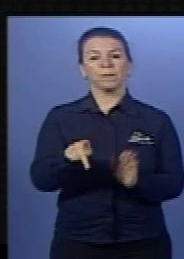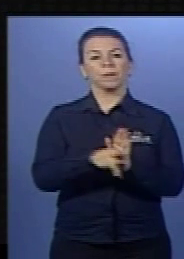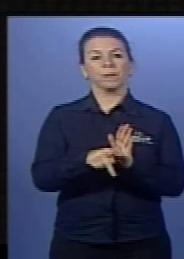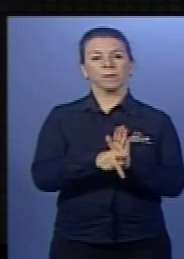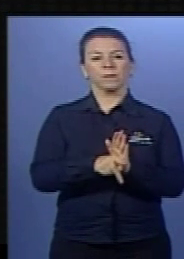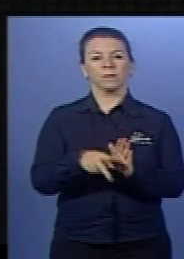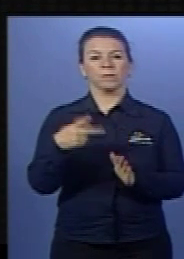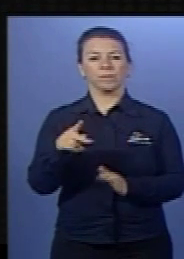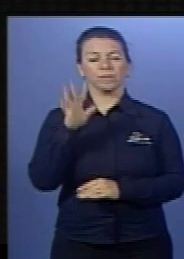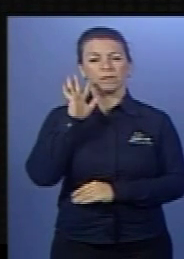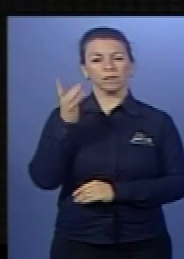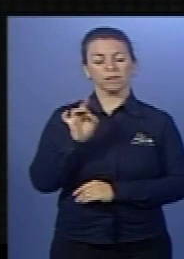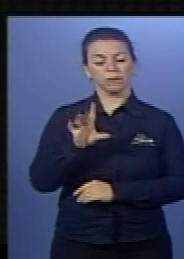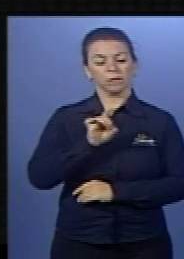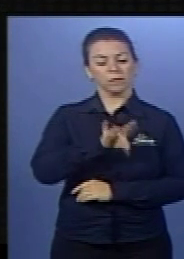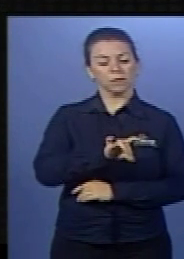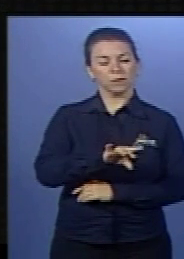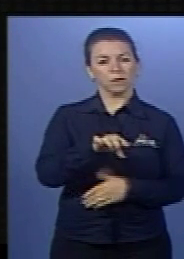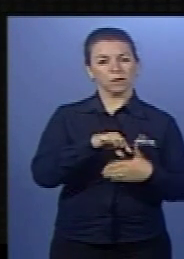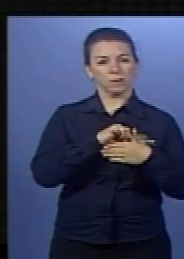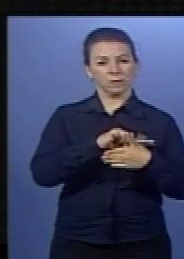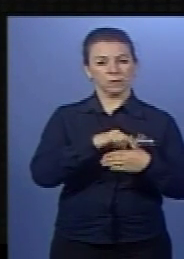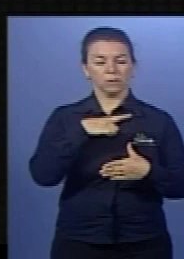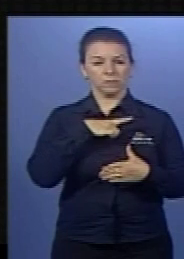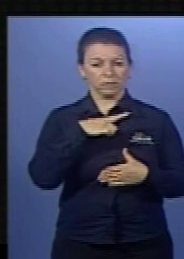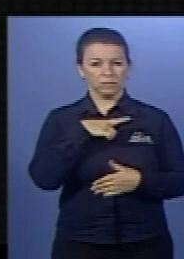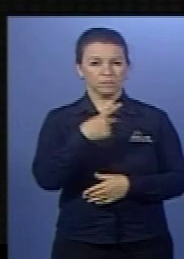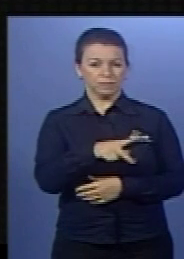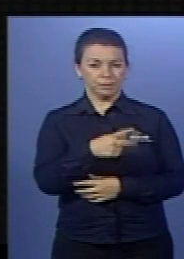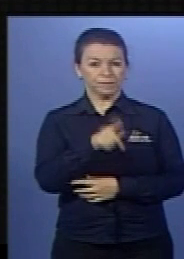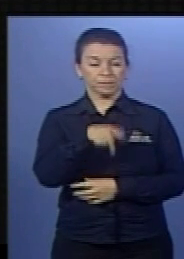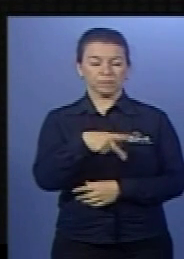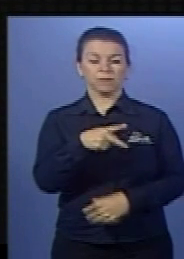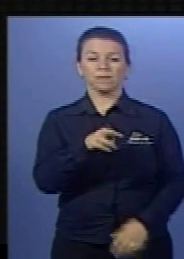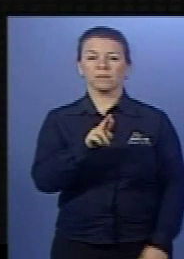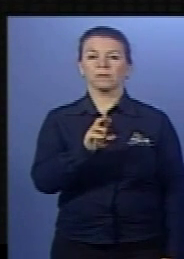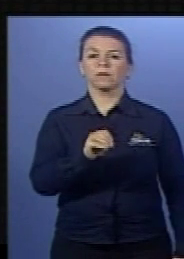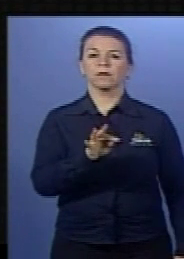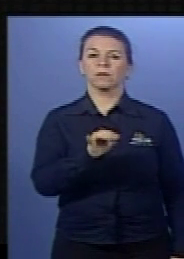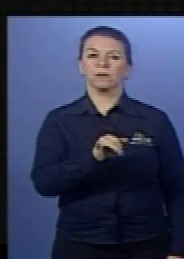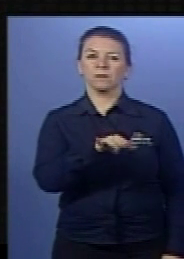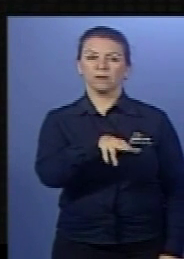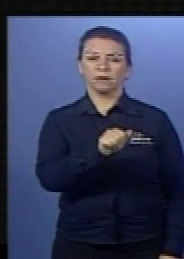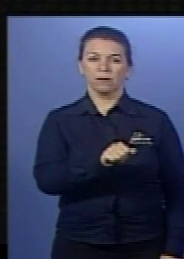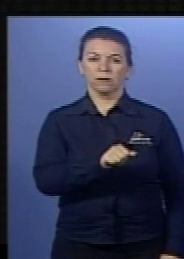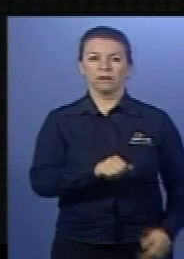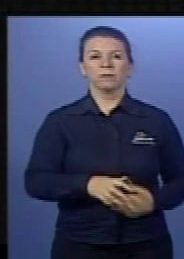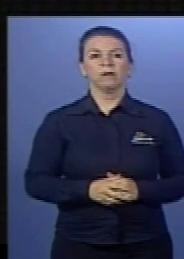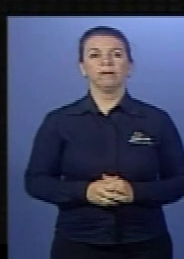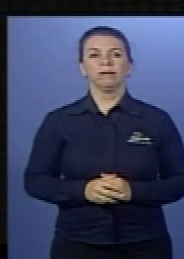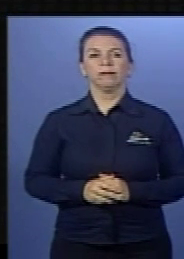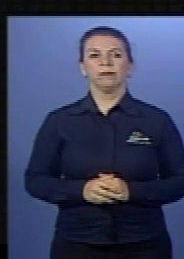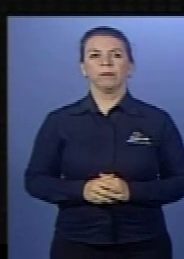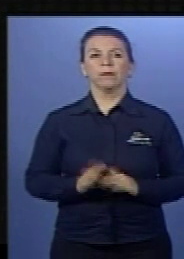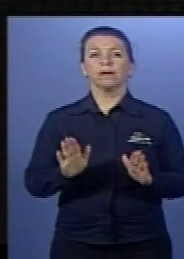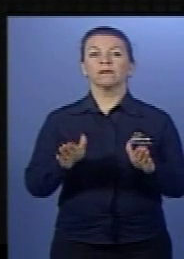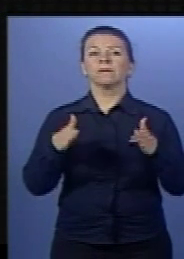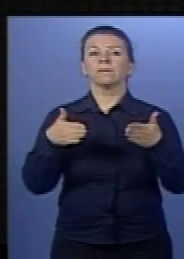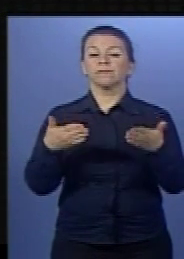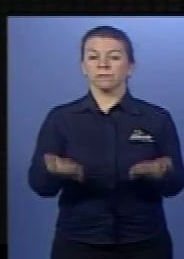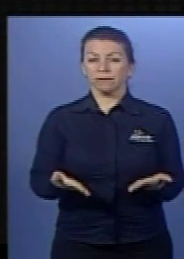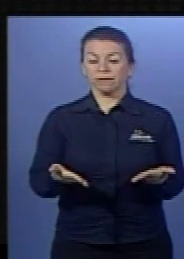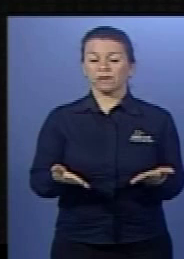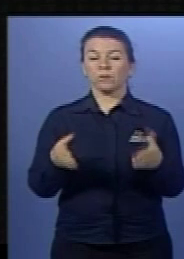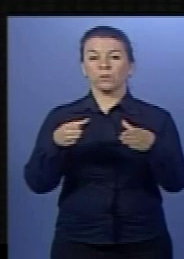digestão do alimento ocorreu somente no tubo 1, onde tem carne, que é a proteína. Aí vem, de qual órgão do